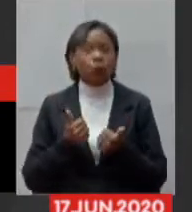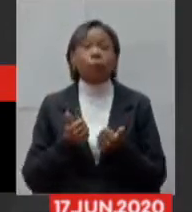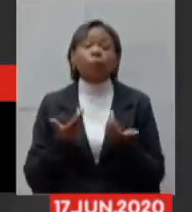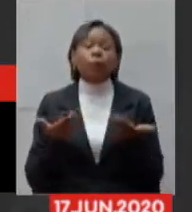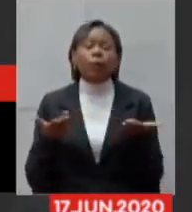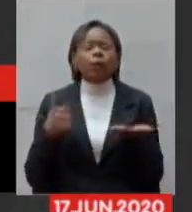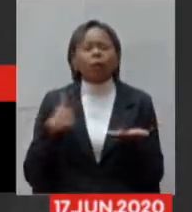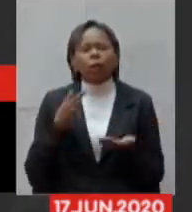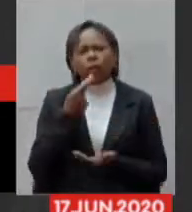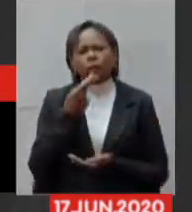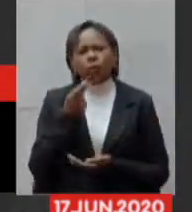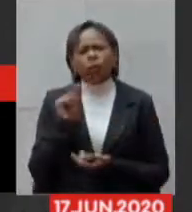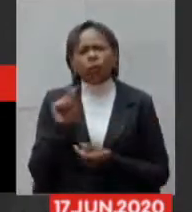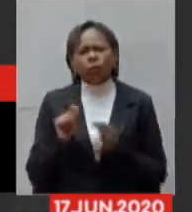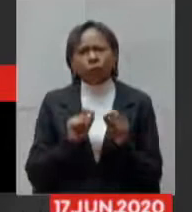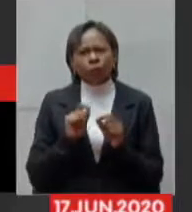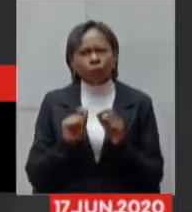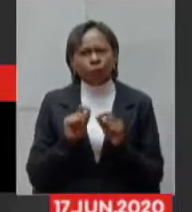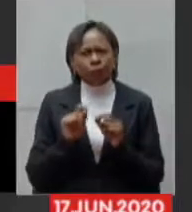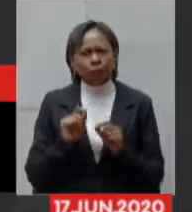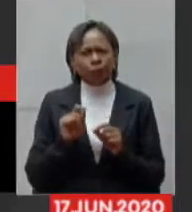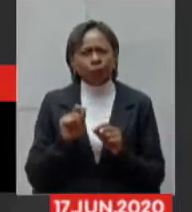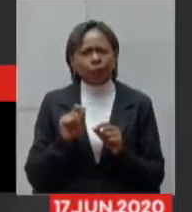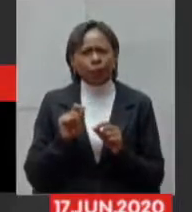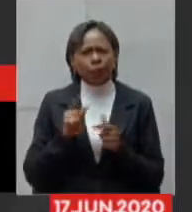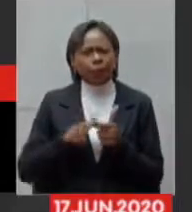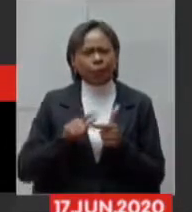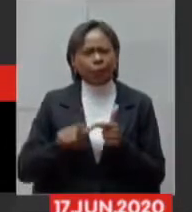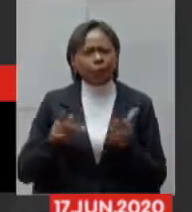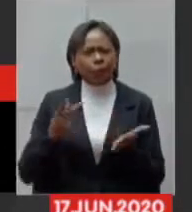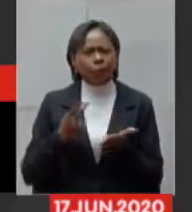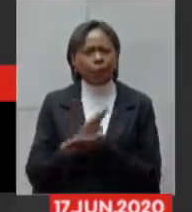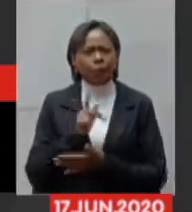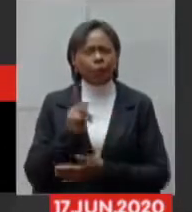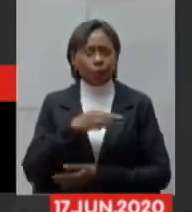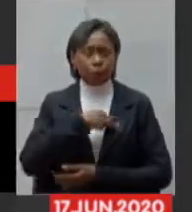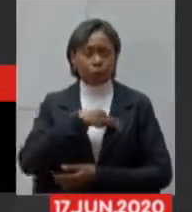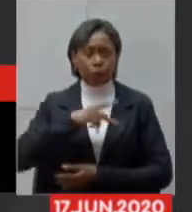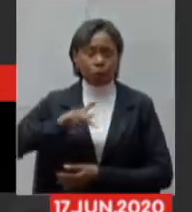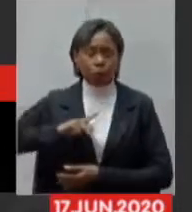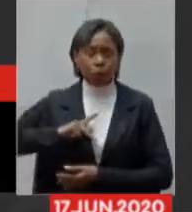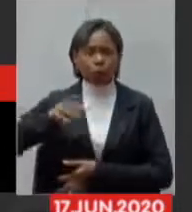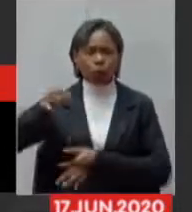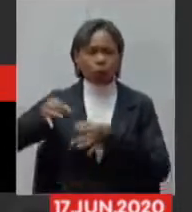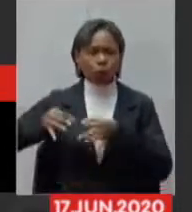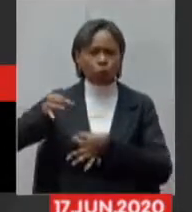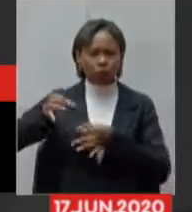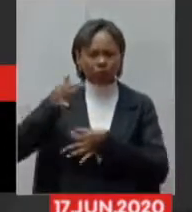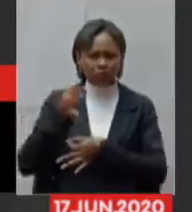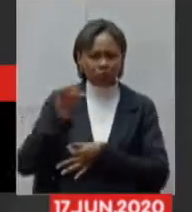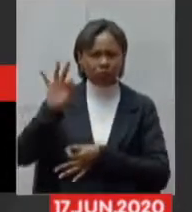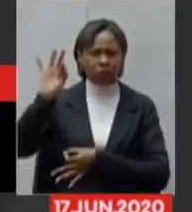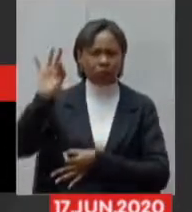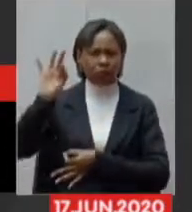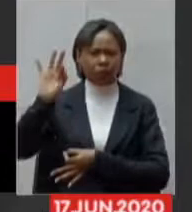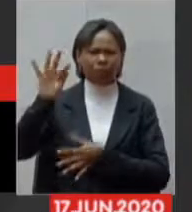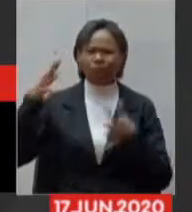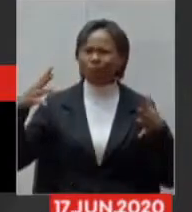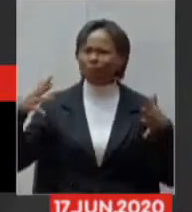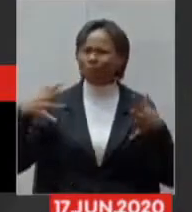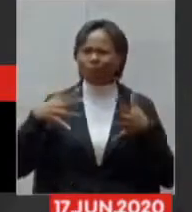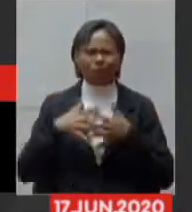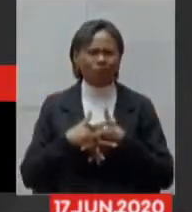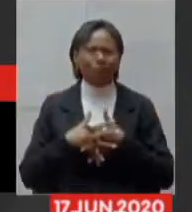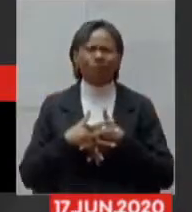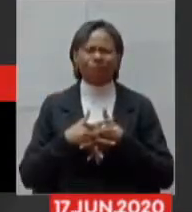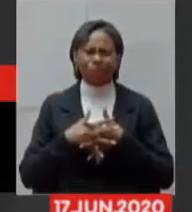dizendo aqui das interferências do Ministério Público Federal da Justiça Federal isso acaba nos atrapalhando muito na nossa